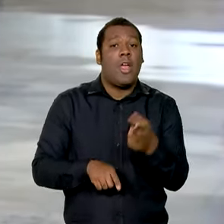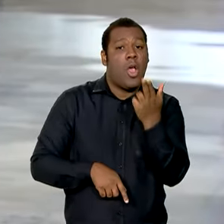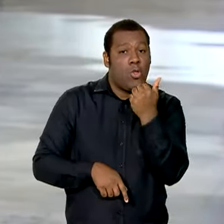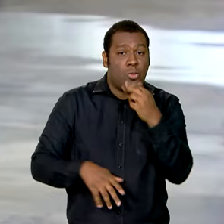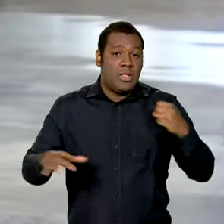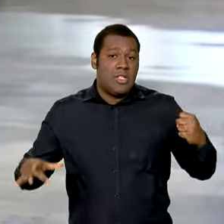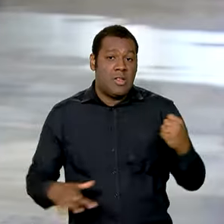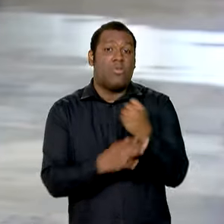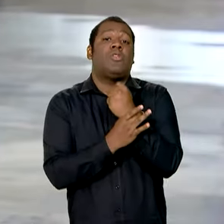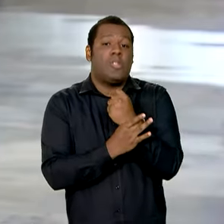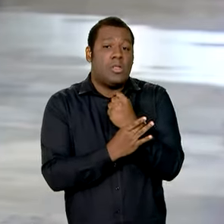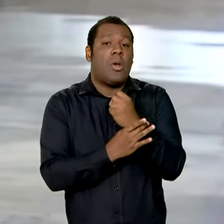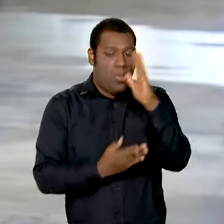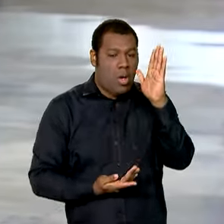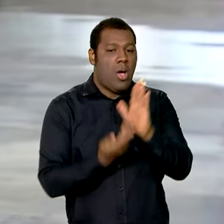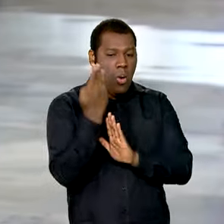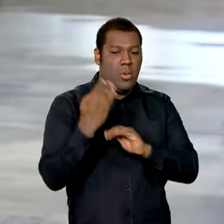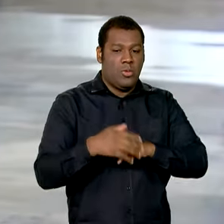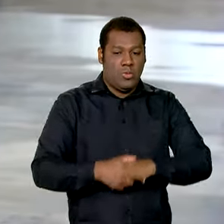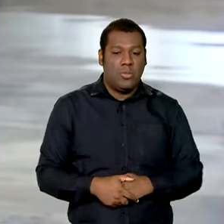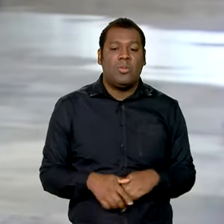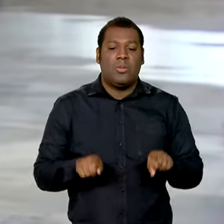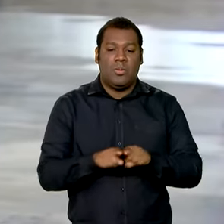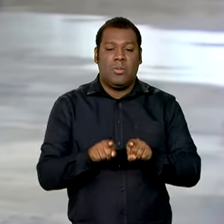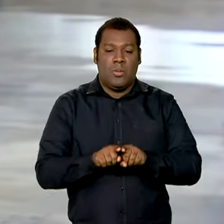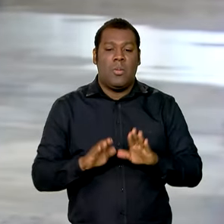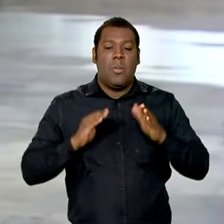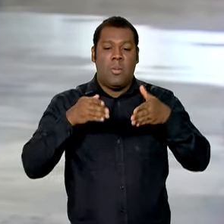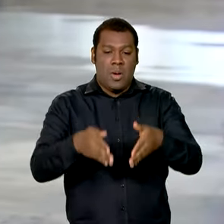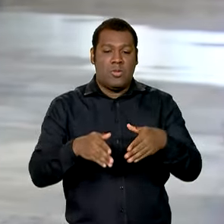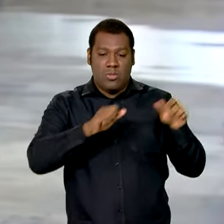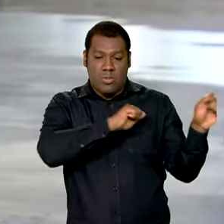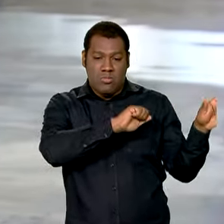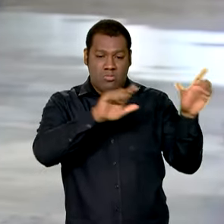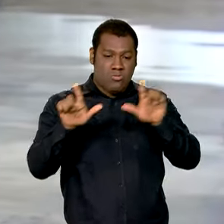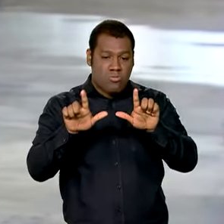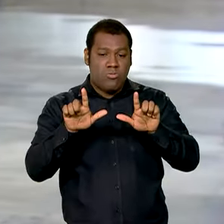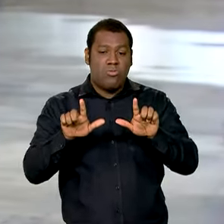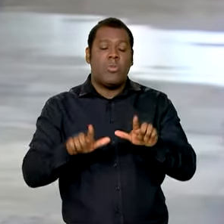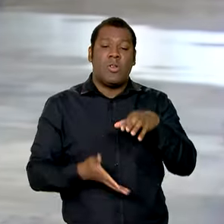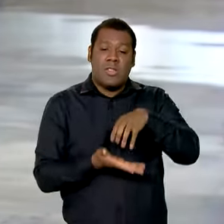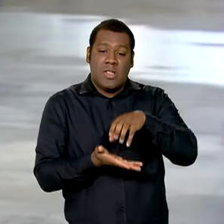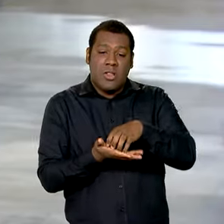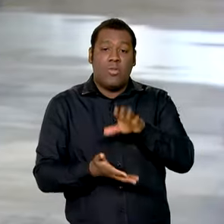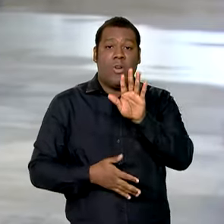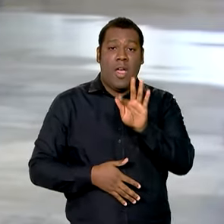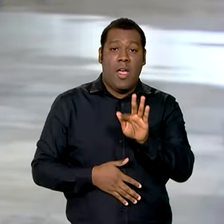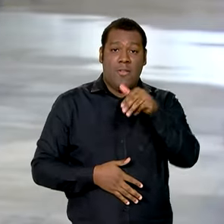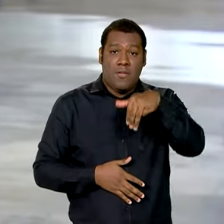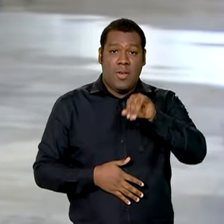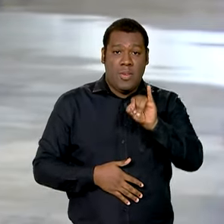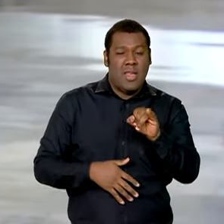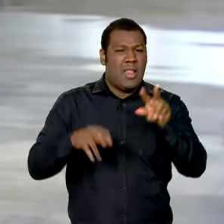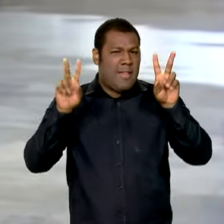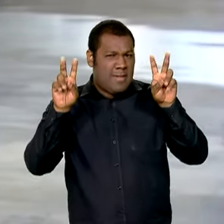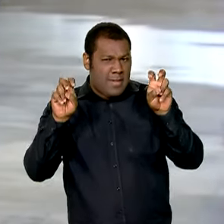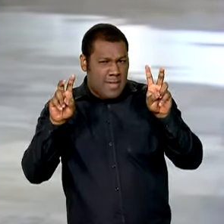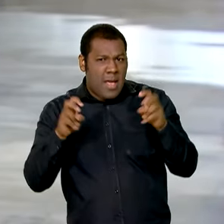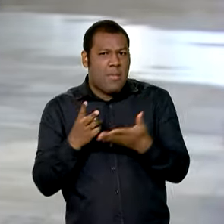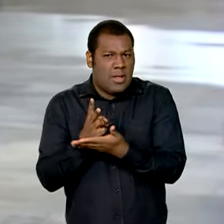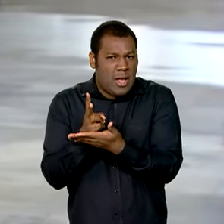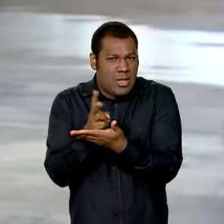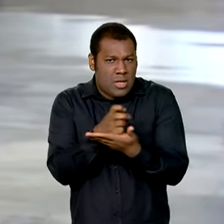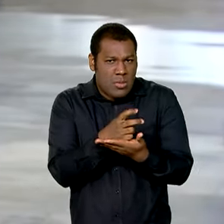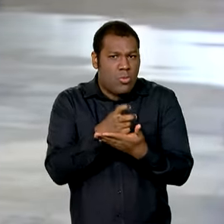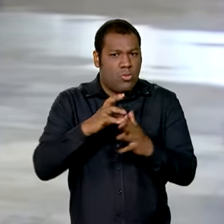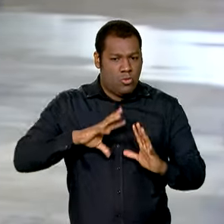pessoas subnutridas no país. E ele também participou de um painel na sede do FMI sobre tributação internacional. Nesse painel, ele